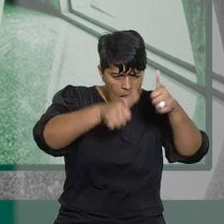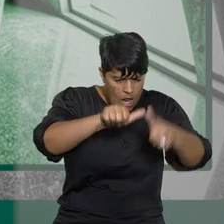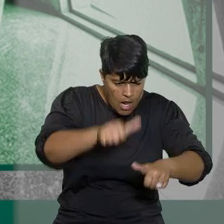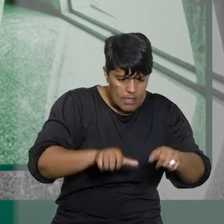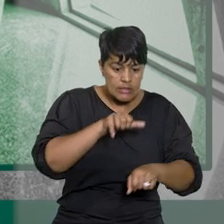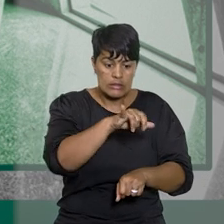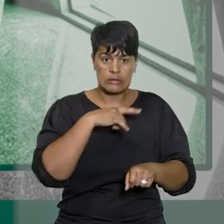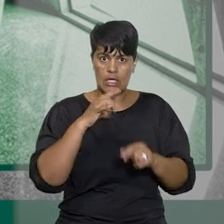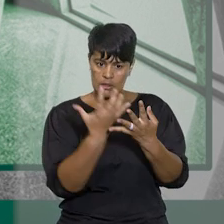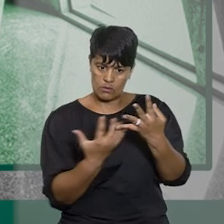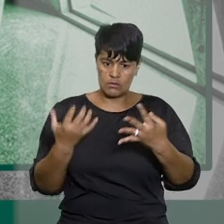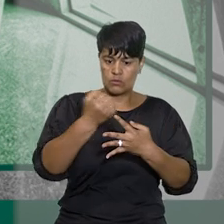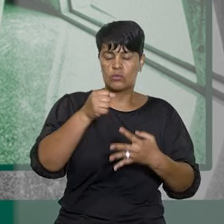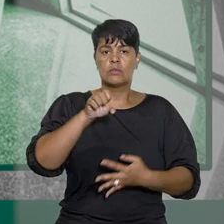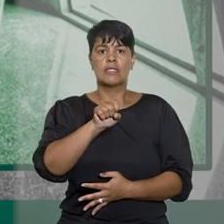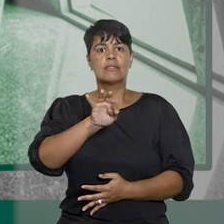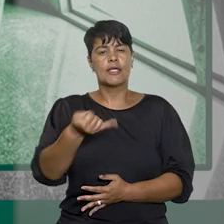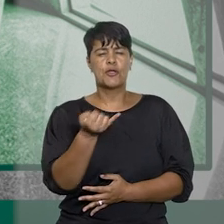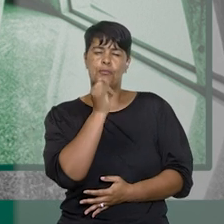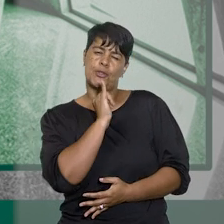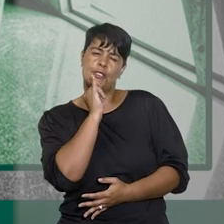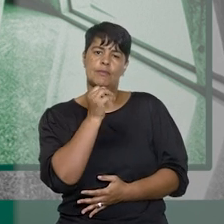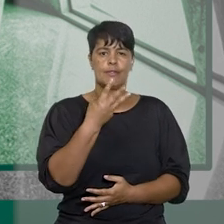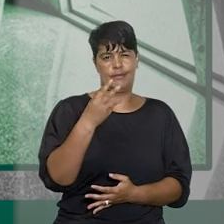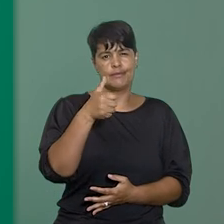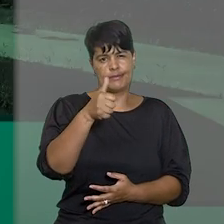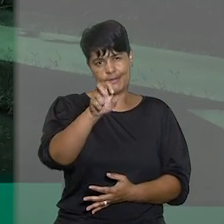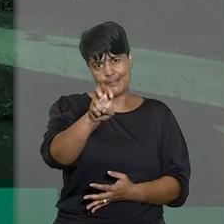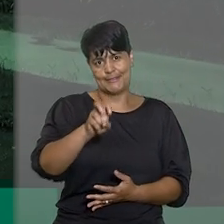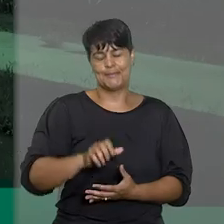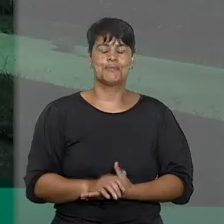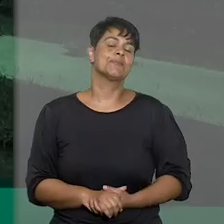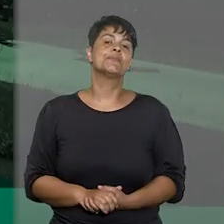súmulas do STJ, como a 315, por exemplo.